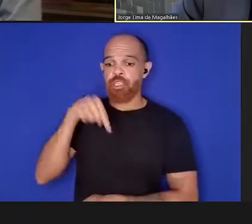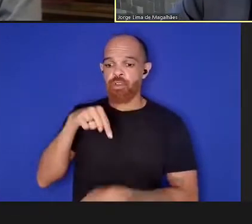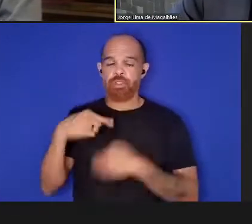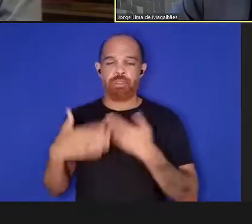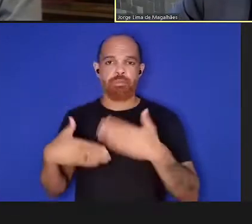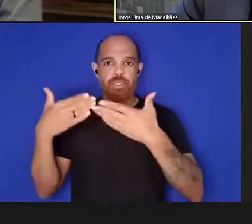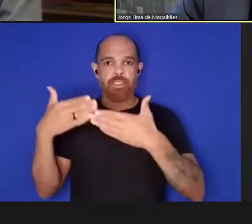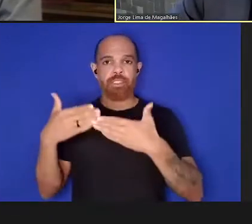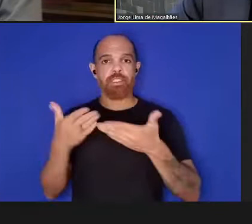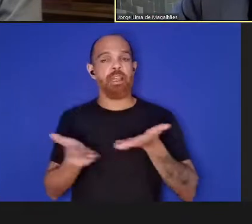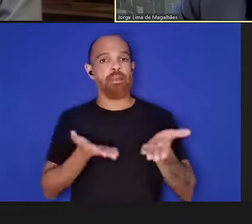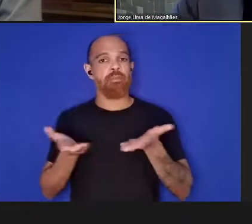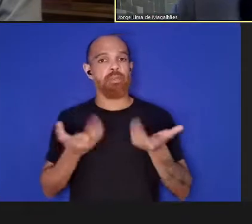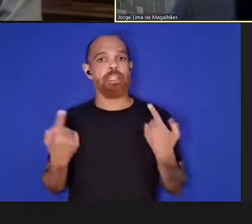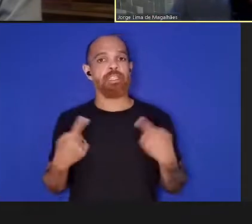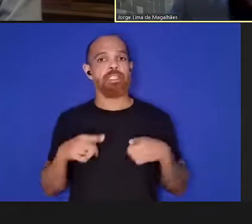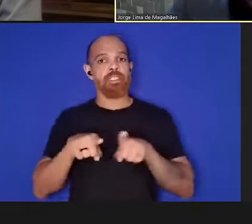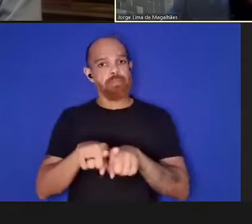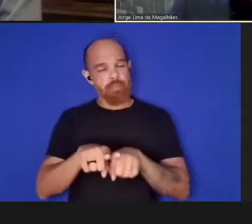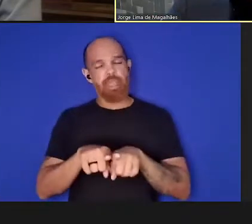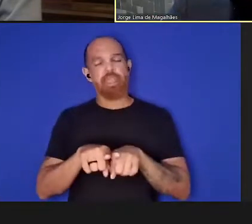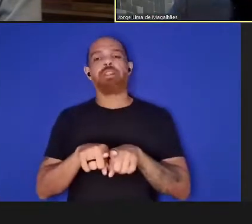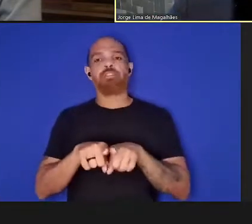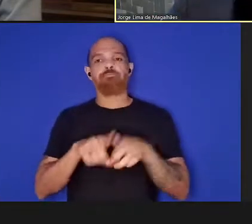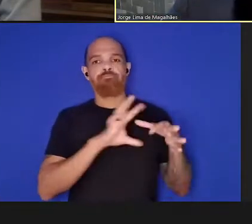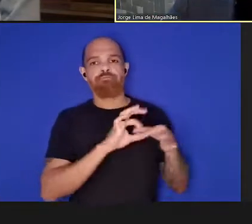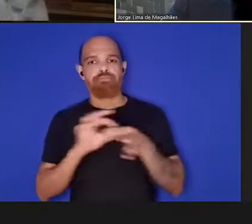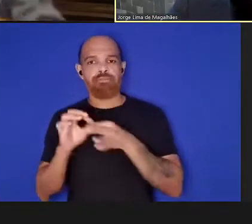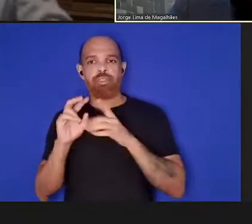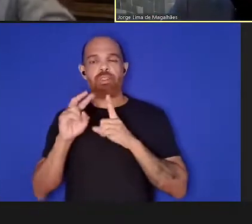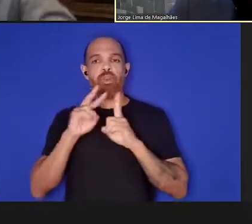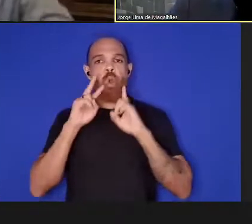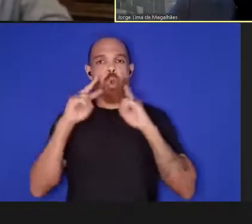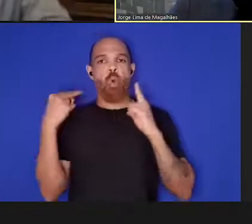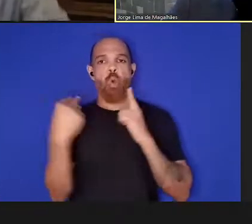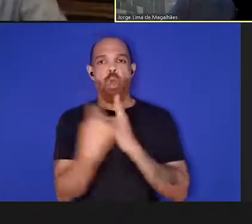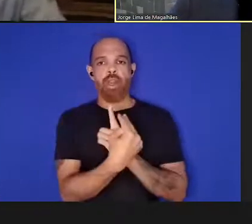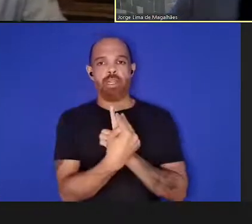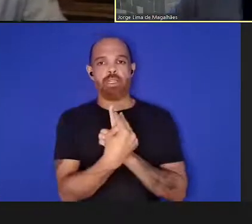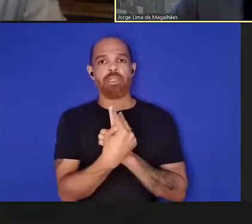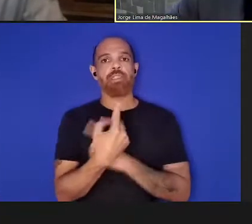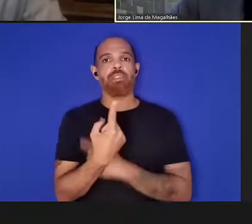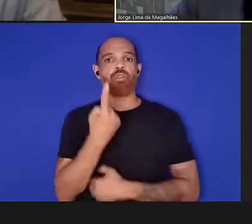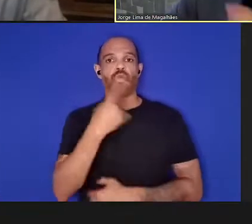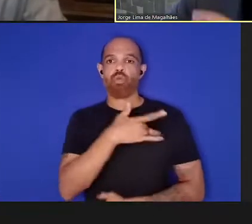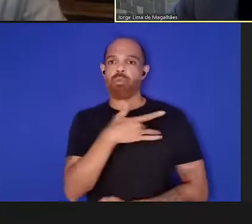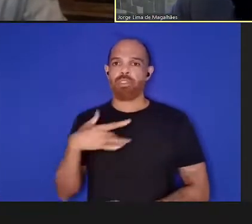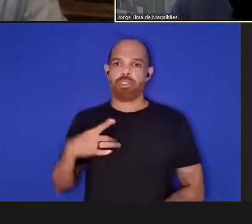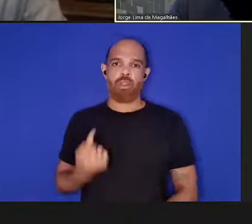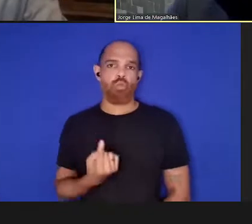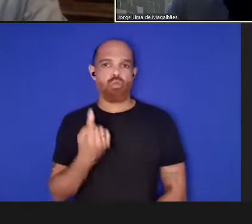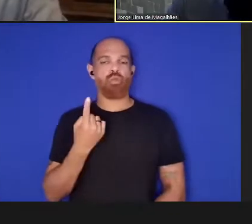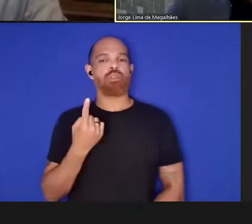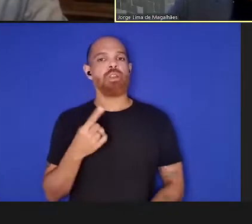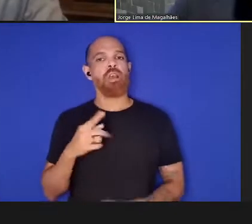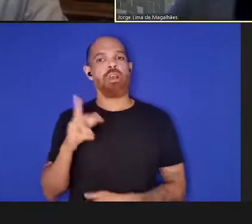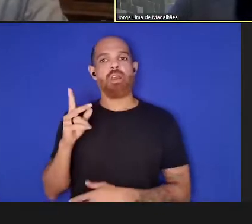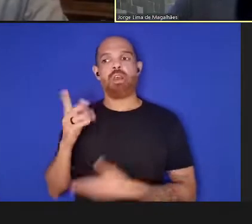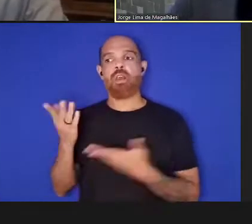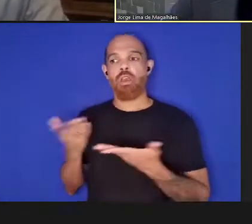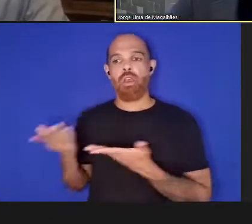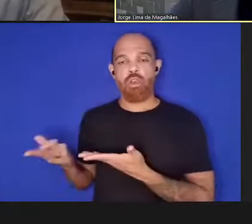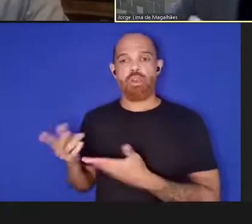abordagem sindêmica perpassa pelo olhar de uma saúde a saúde única que será demonstrada pelo pastor pelo